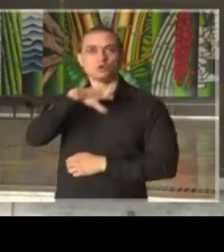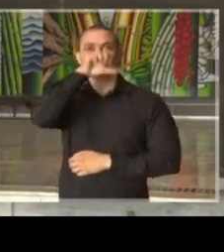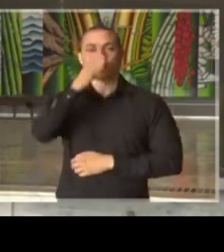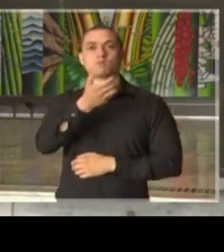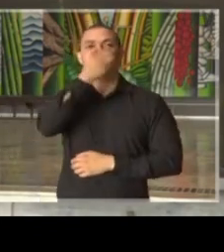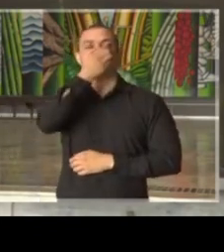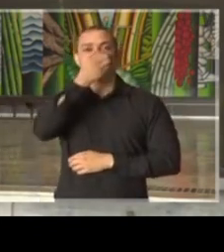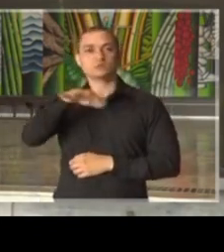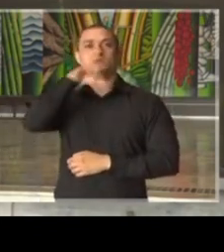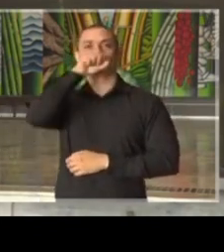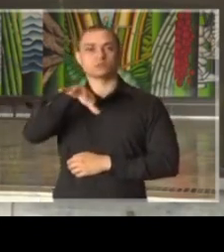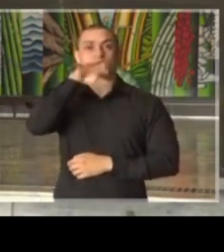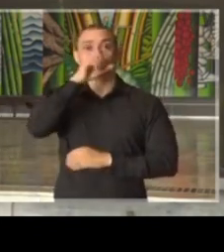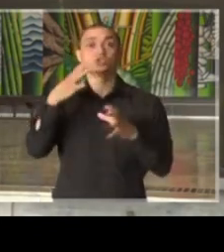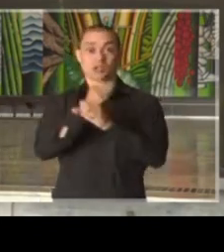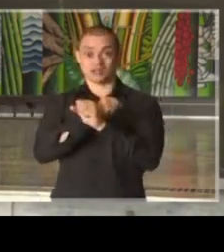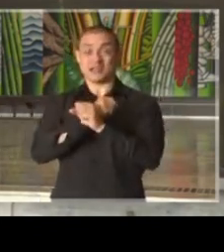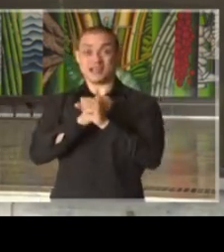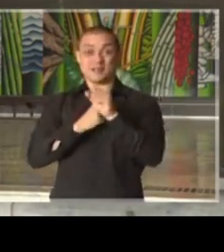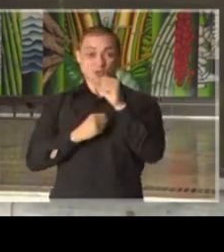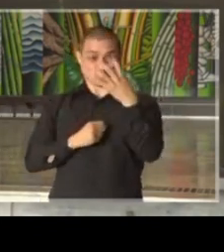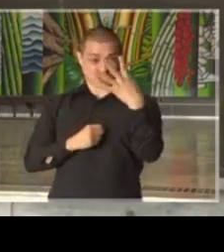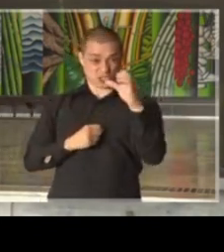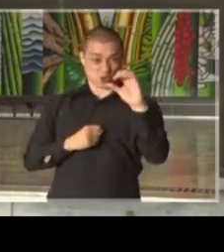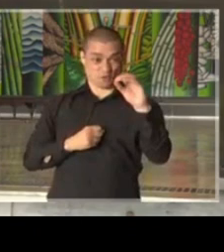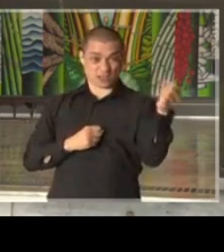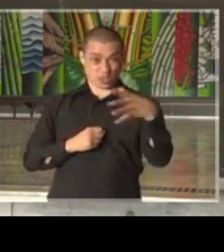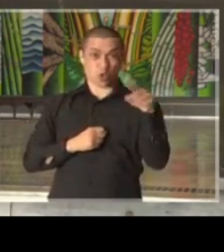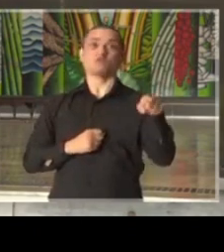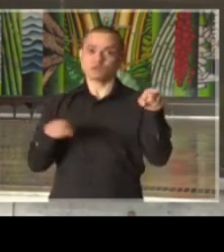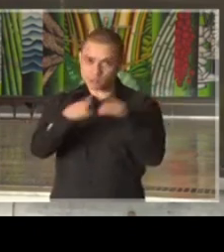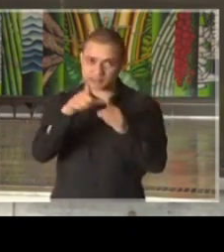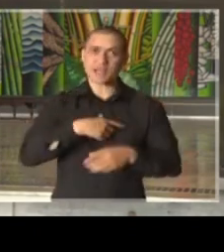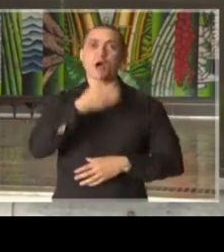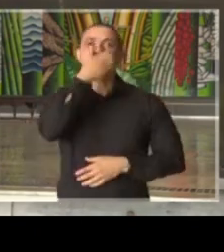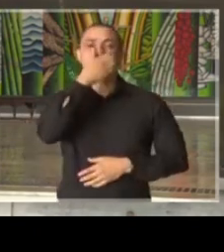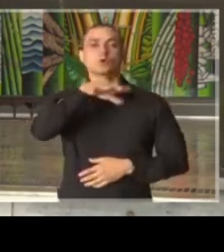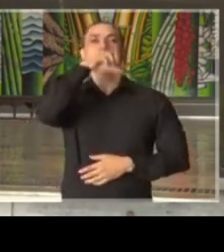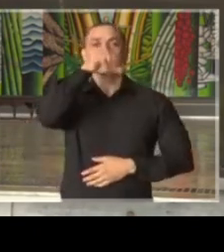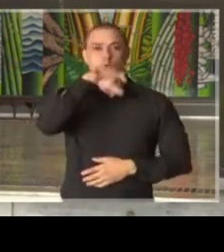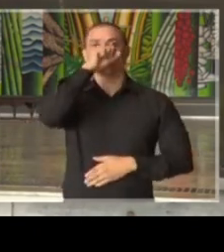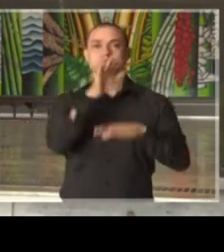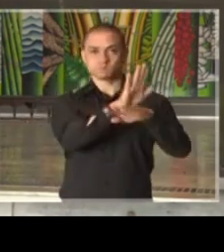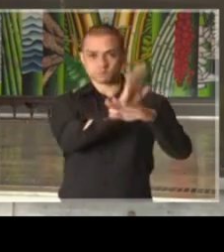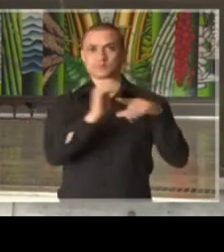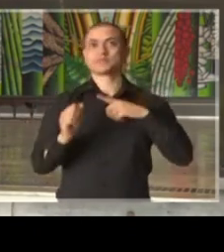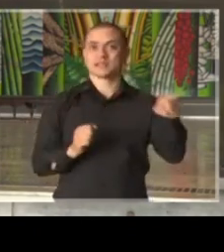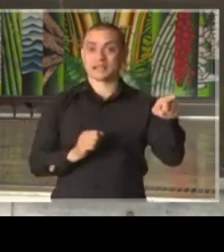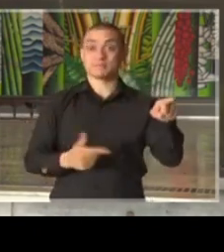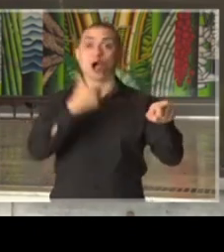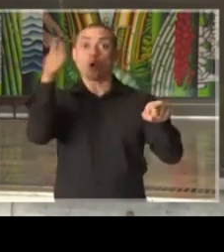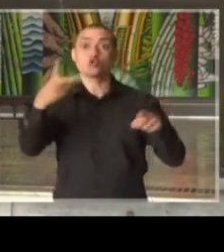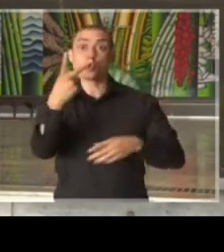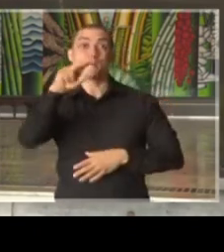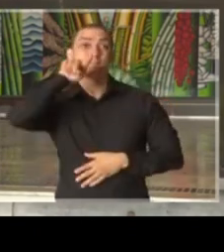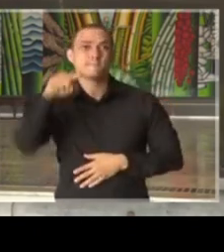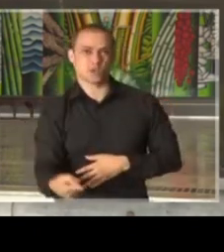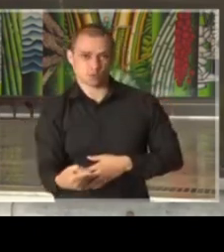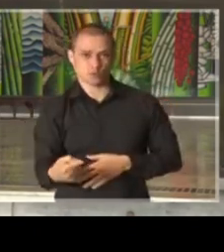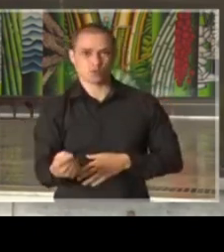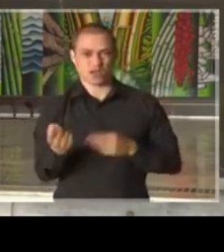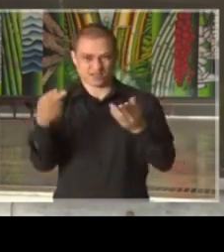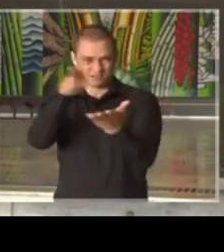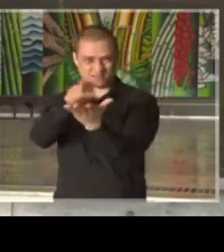de São Paulo, esses 490 leitos também têm respiradores e mais 2 mil leitos de baixa